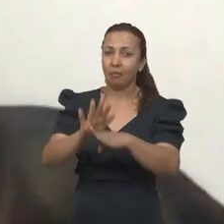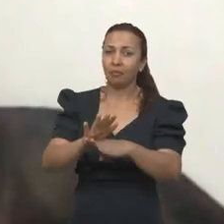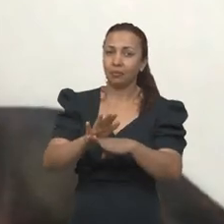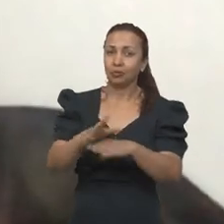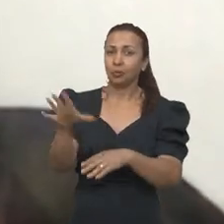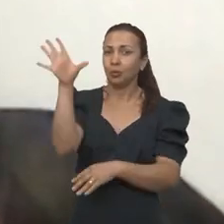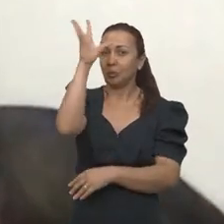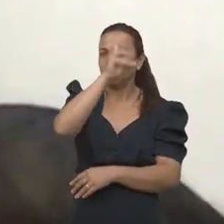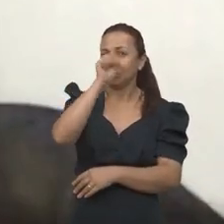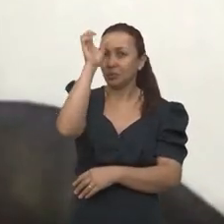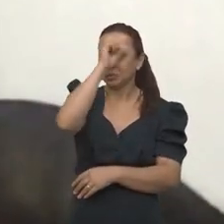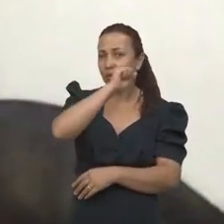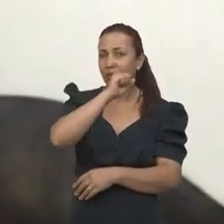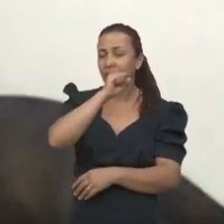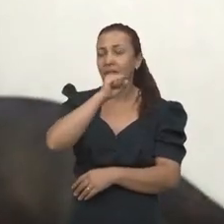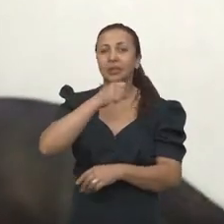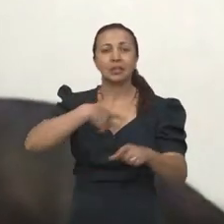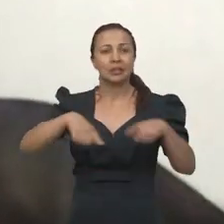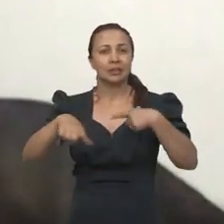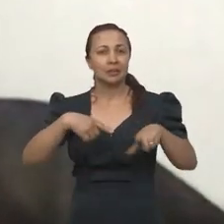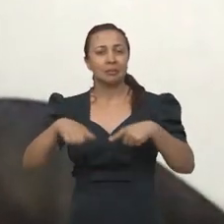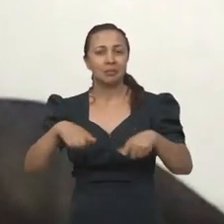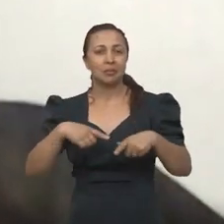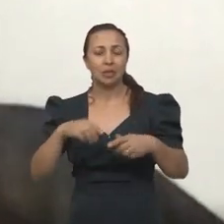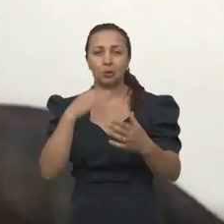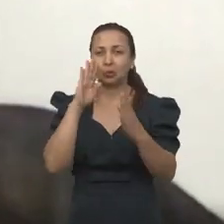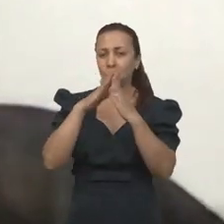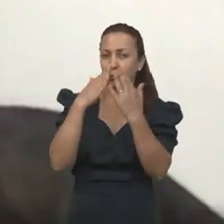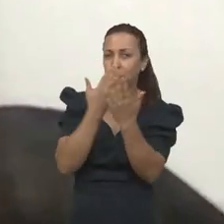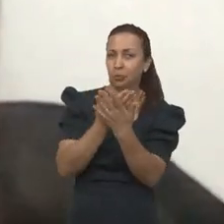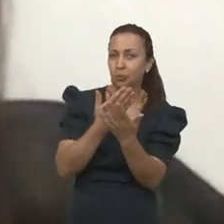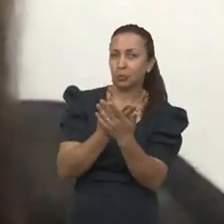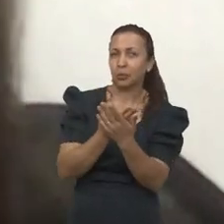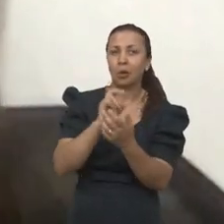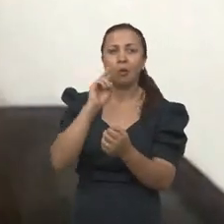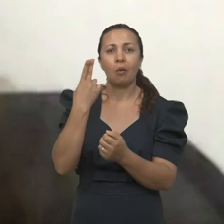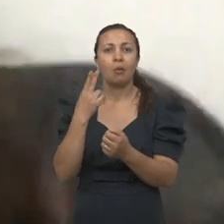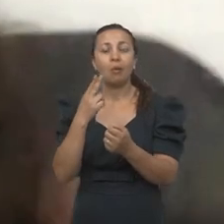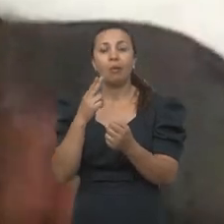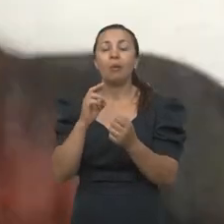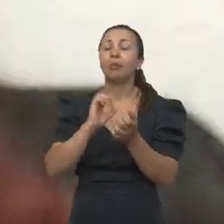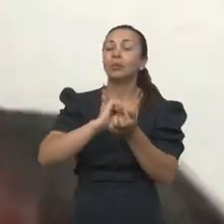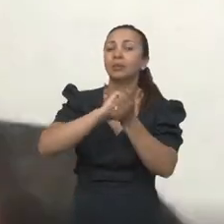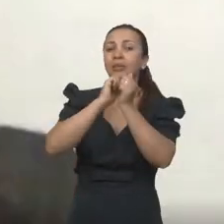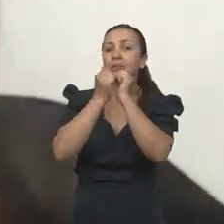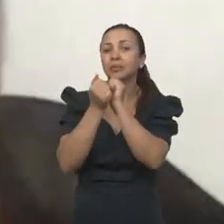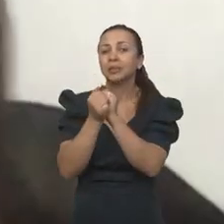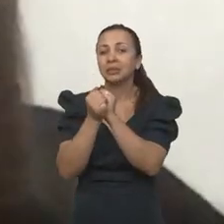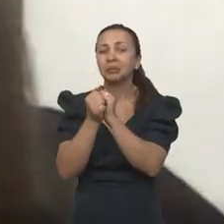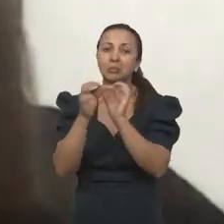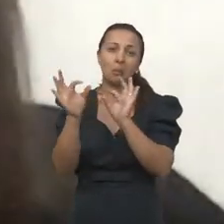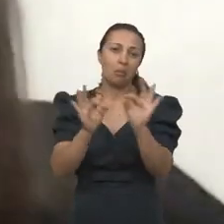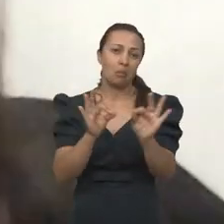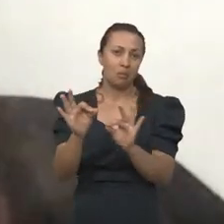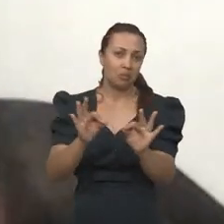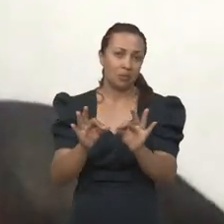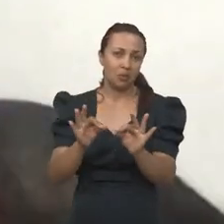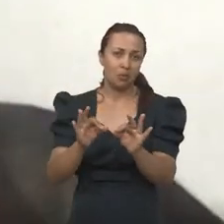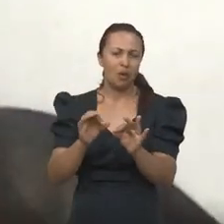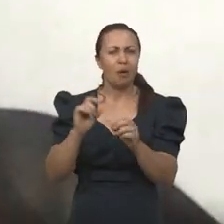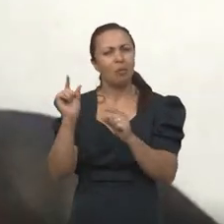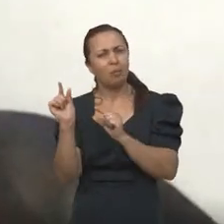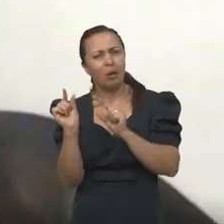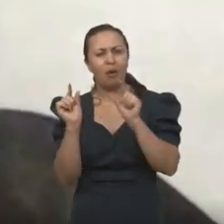na aquisição de habilidades acadêmicas e escolares, seja na remediação. Aos poucos